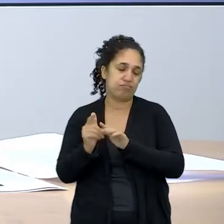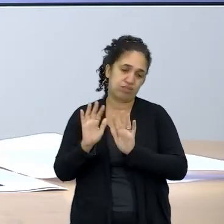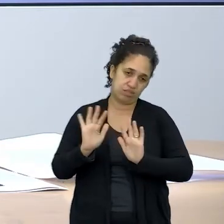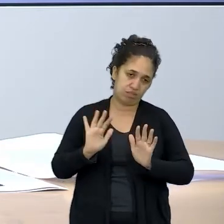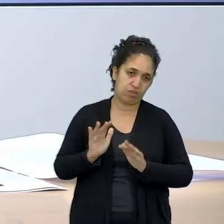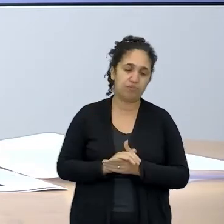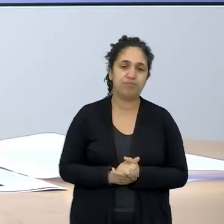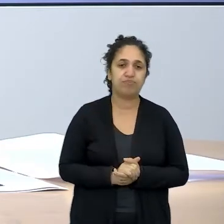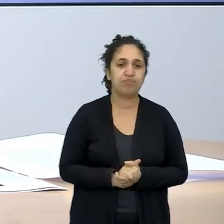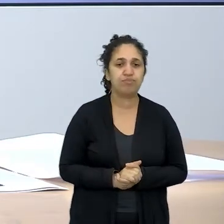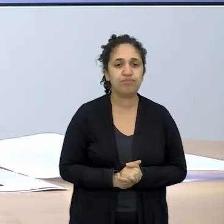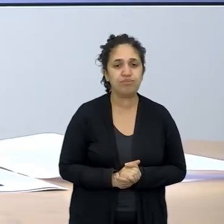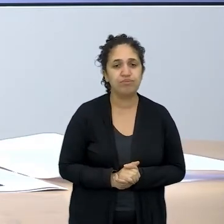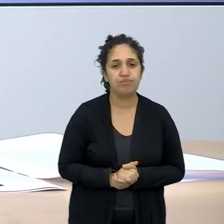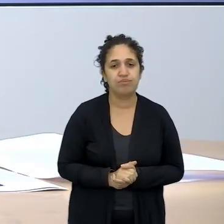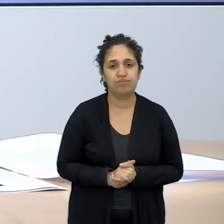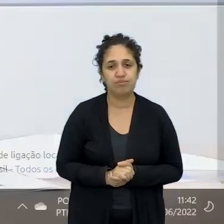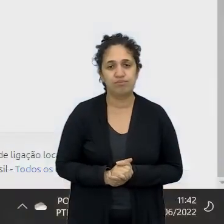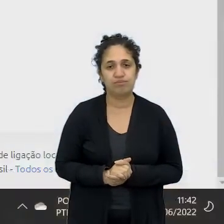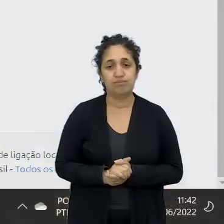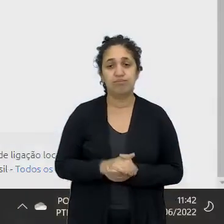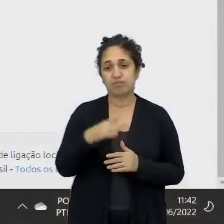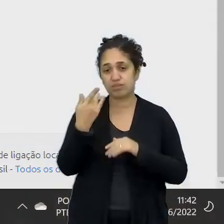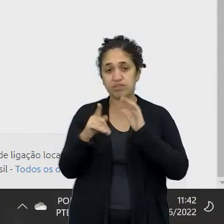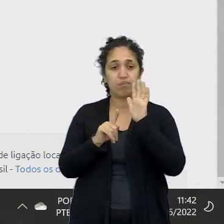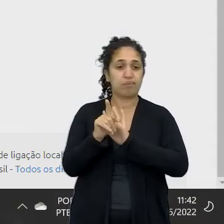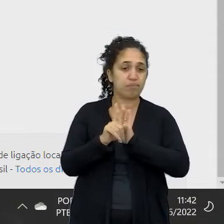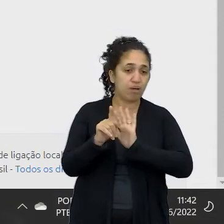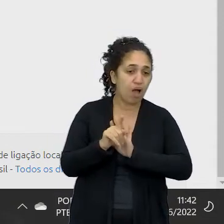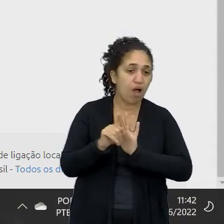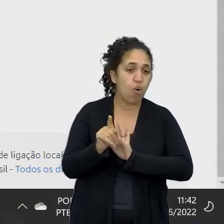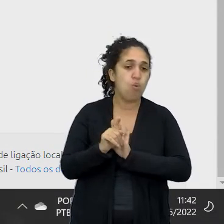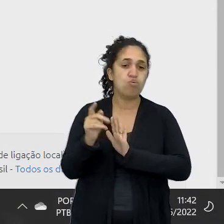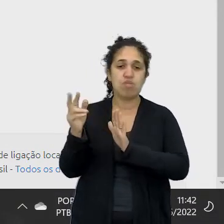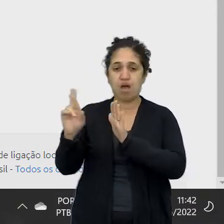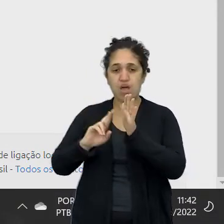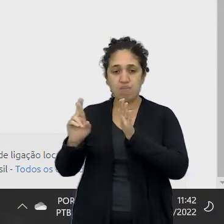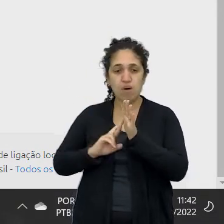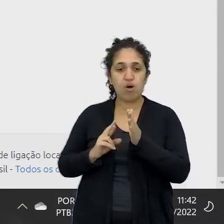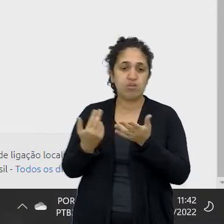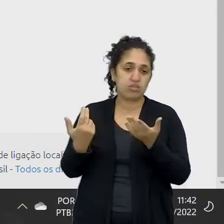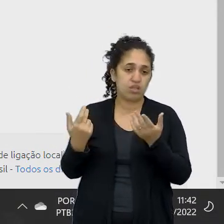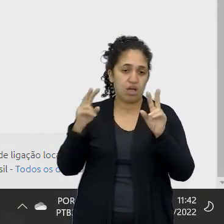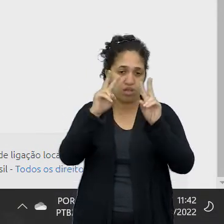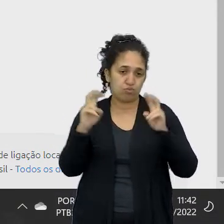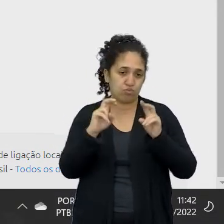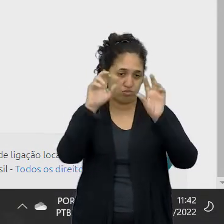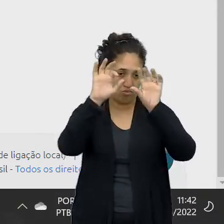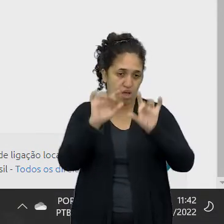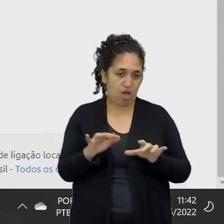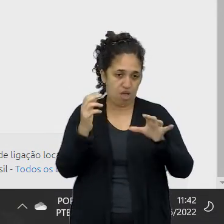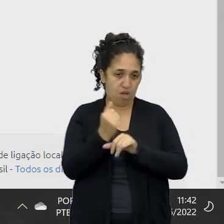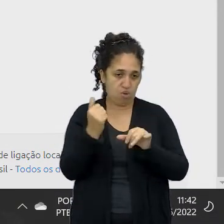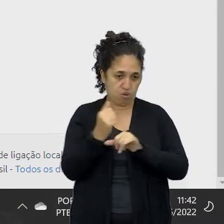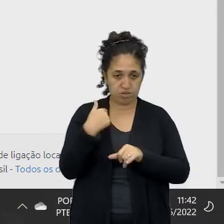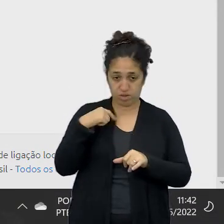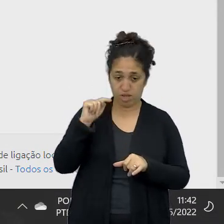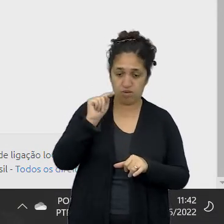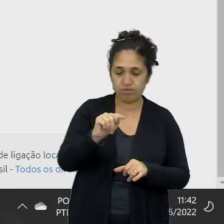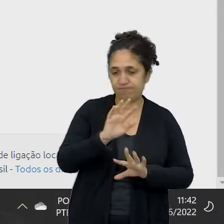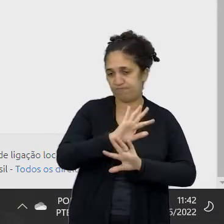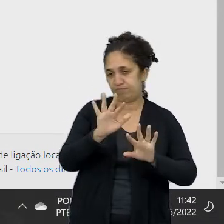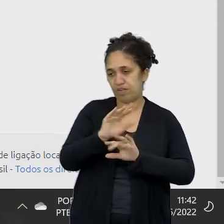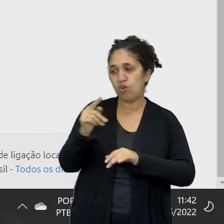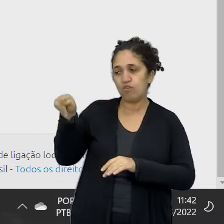futuro. Aí tem as perguntas e respostas sobre a calculadora. Eu não vou clicar, mas aí deixo para a curiosidade de